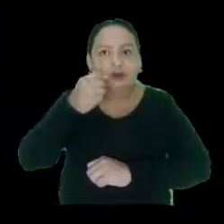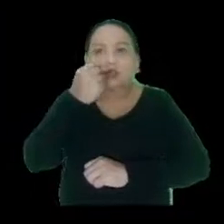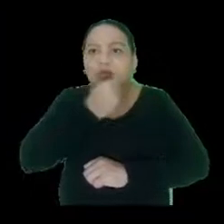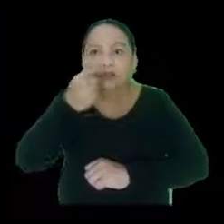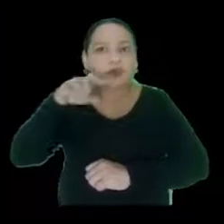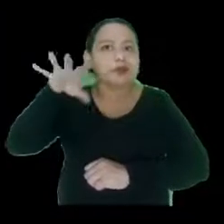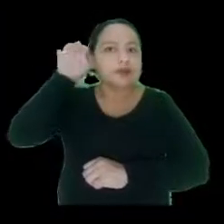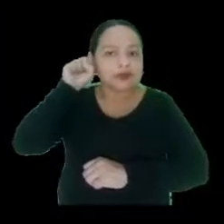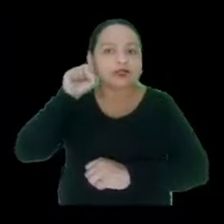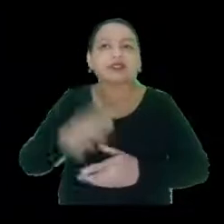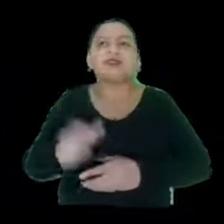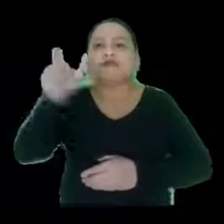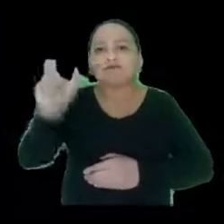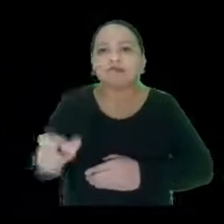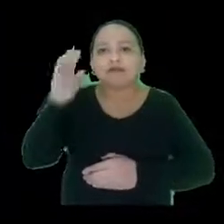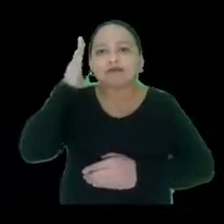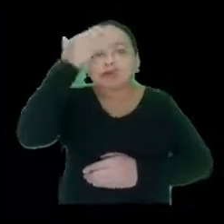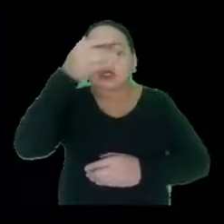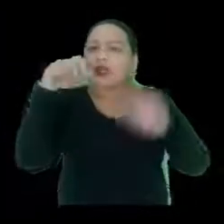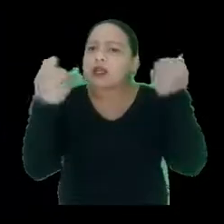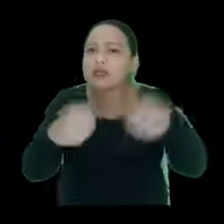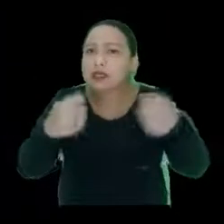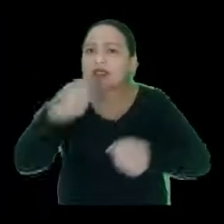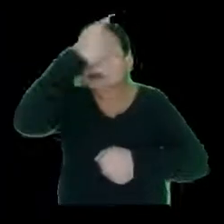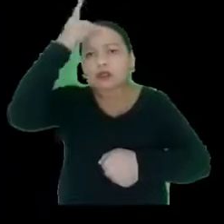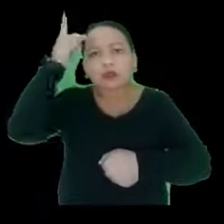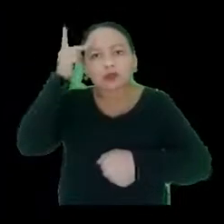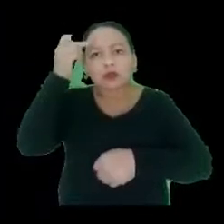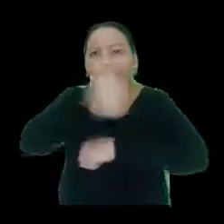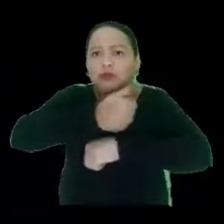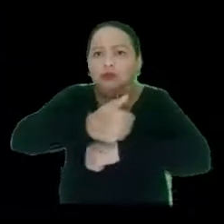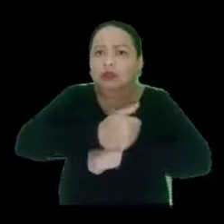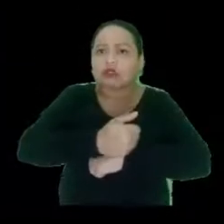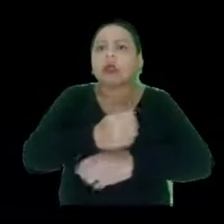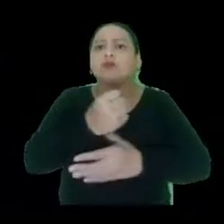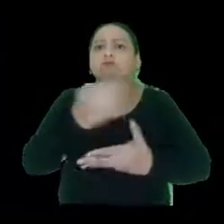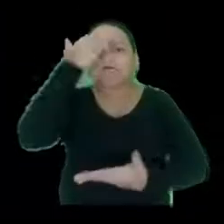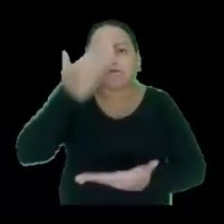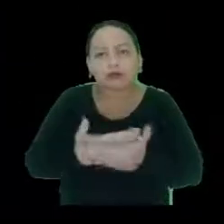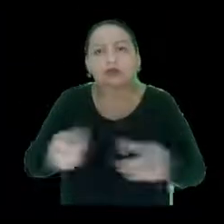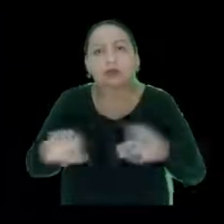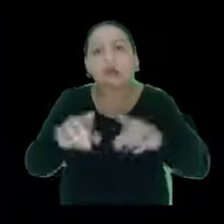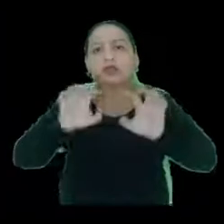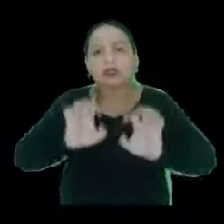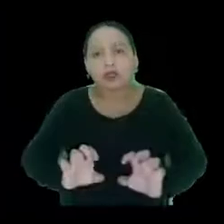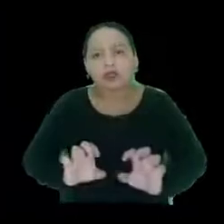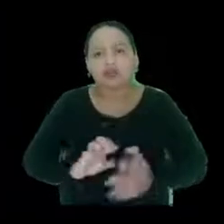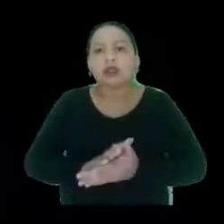pessoa com surdo-cegueira e, consequentemente, precisa ser uma pessoa de confiança e ética, né?